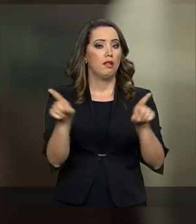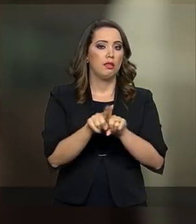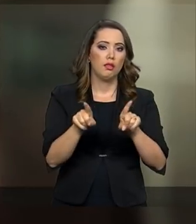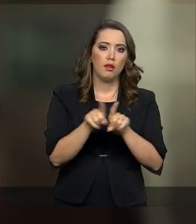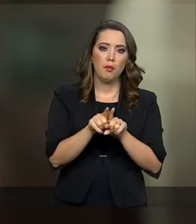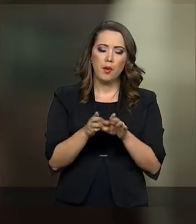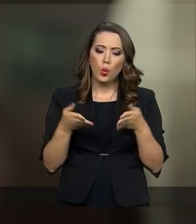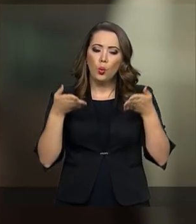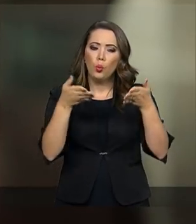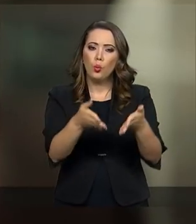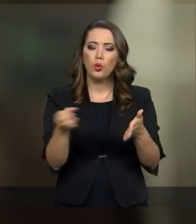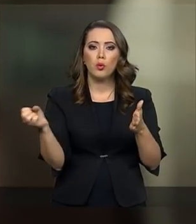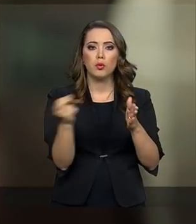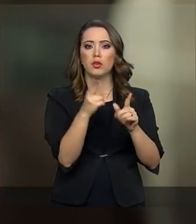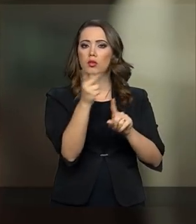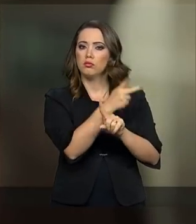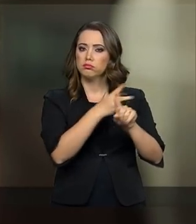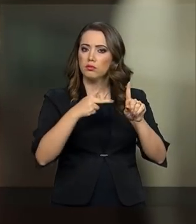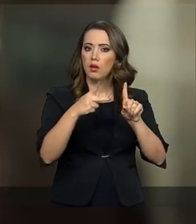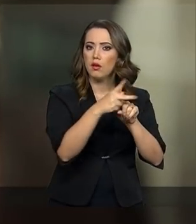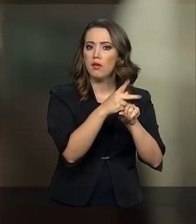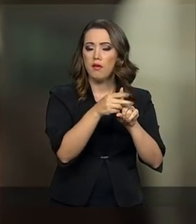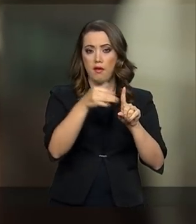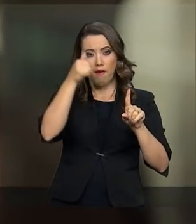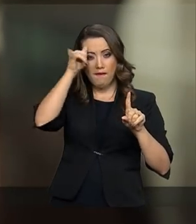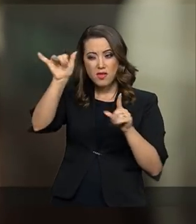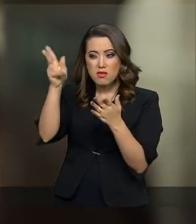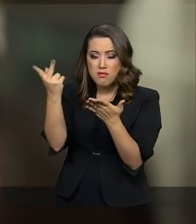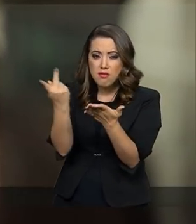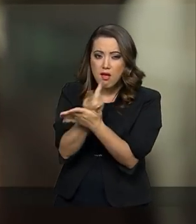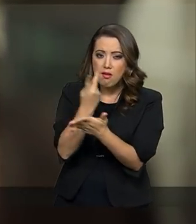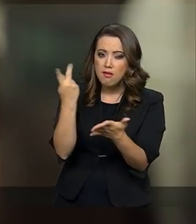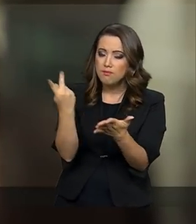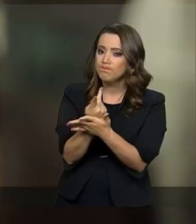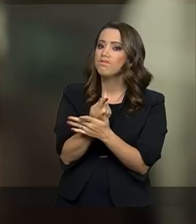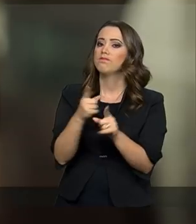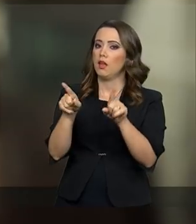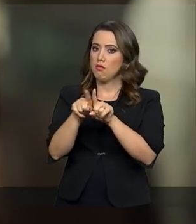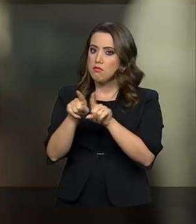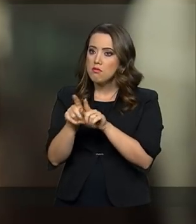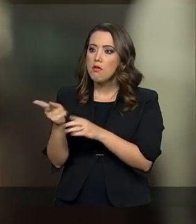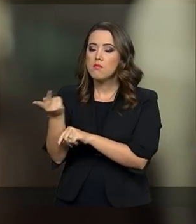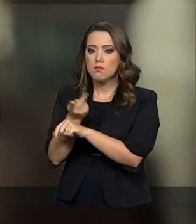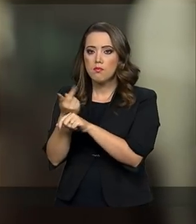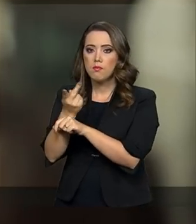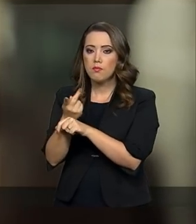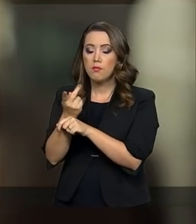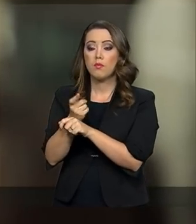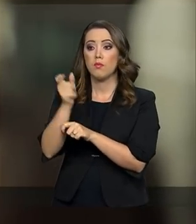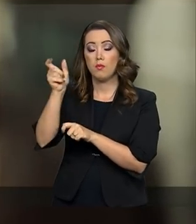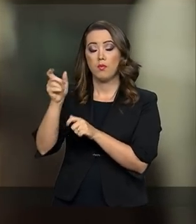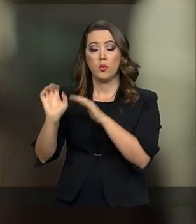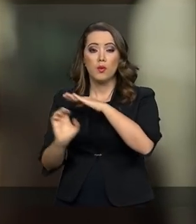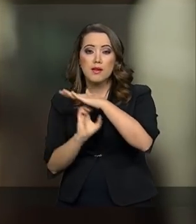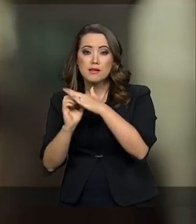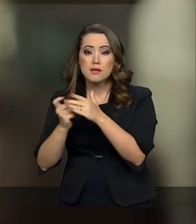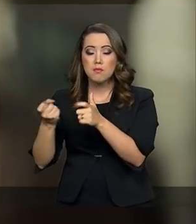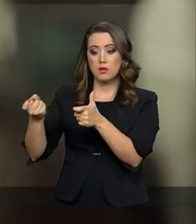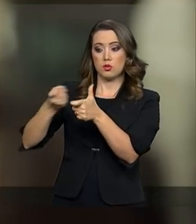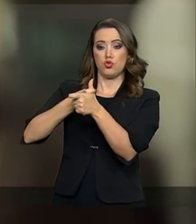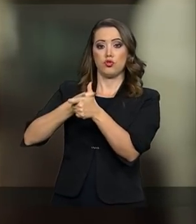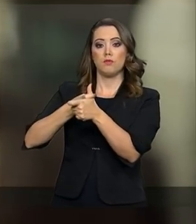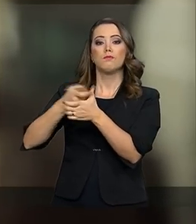fazem parte da nova previdência o combate às fraudes e medidas de cobrança aos devedores da